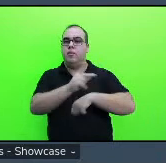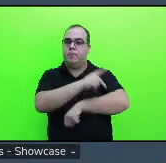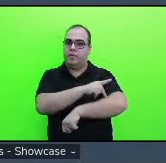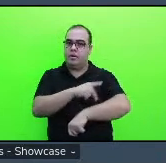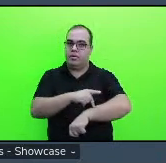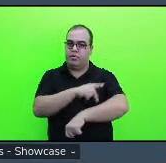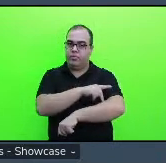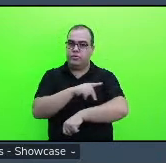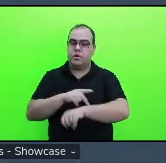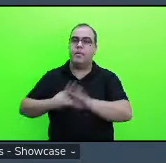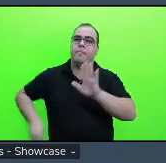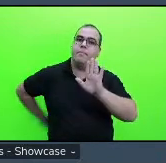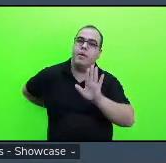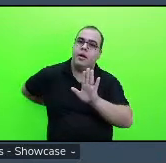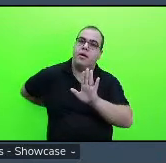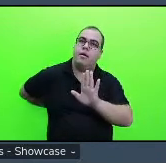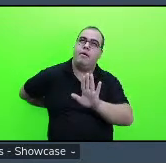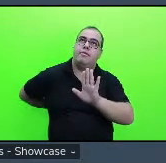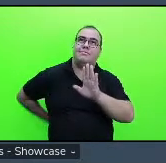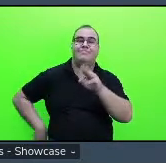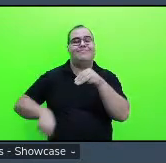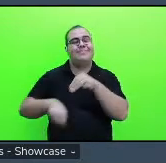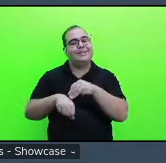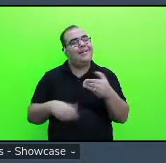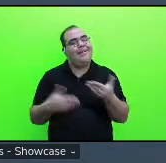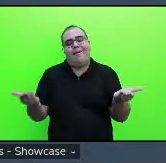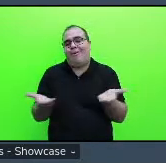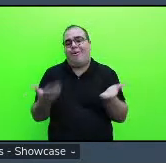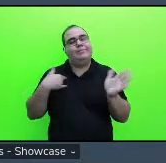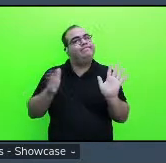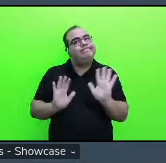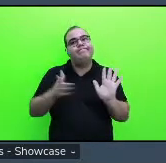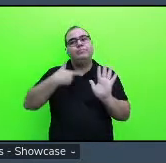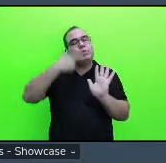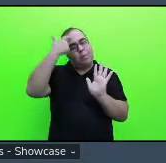relação ao mestrado por enquanto não penso nisso não